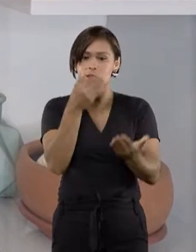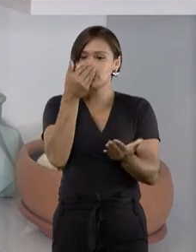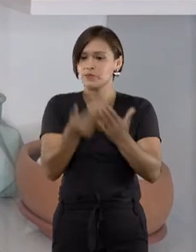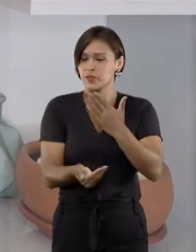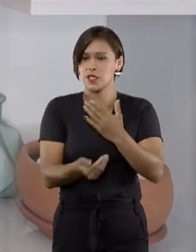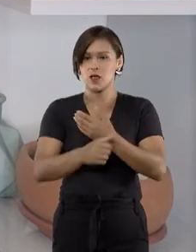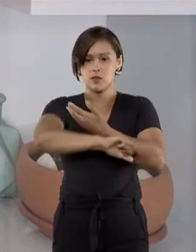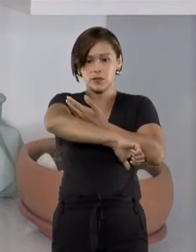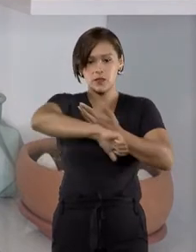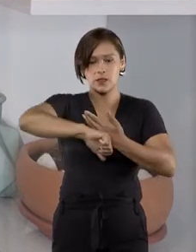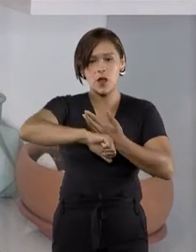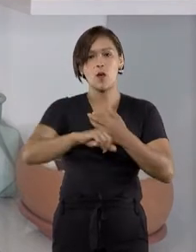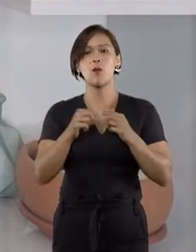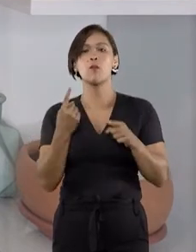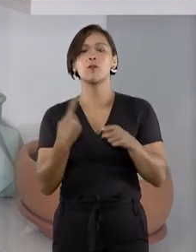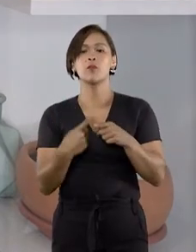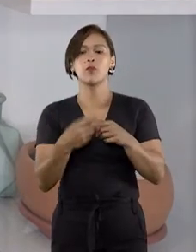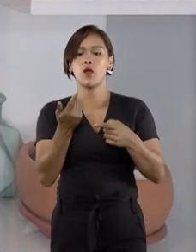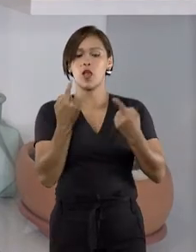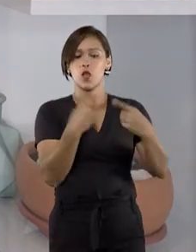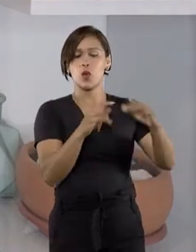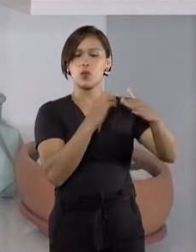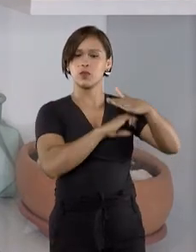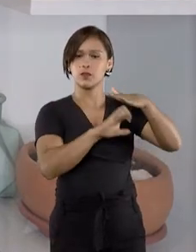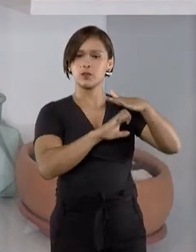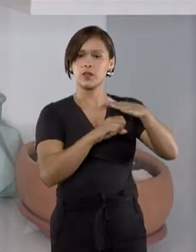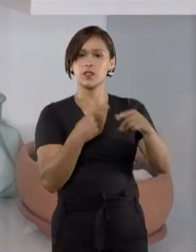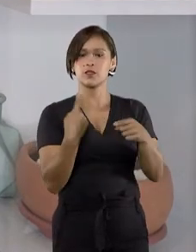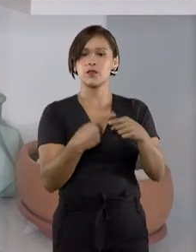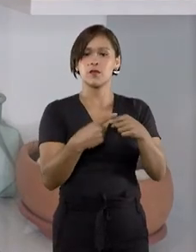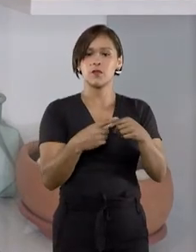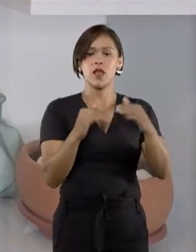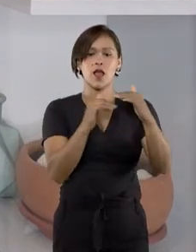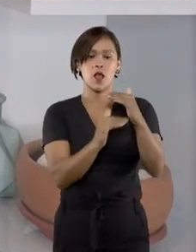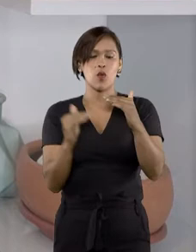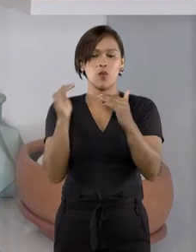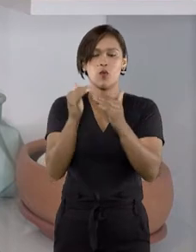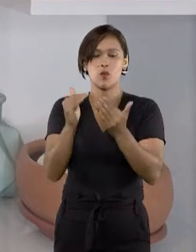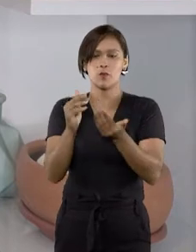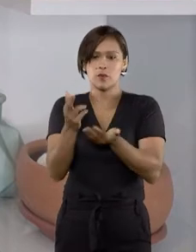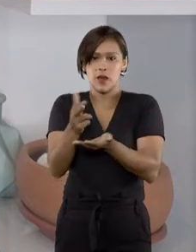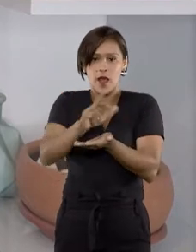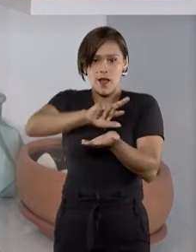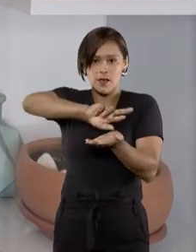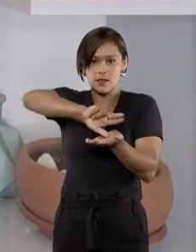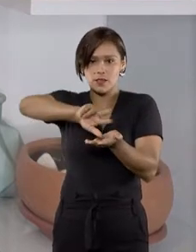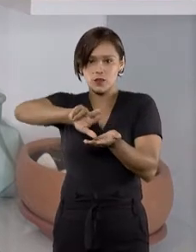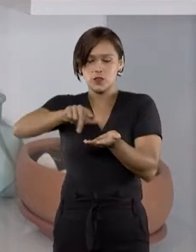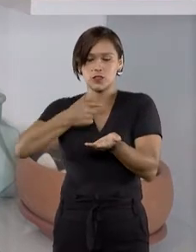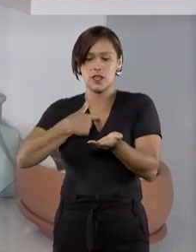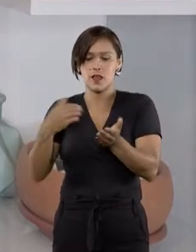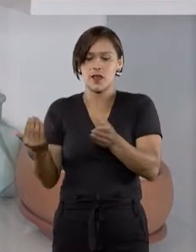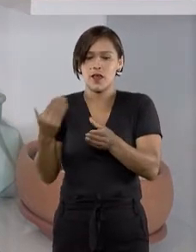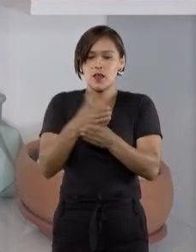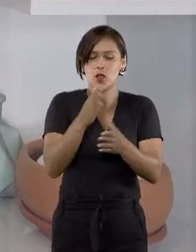indenização por danos morais e materiais contra a operadora após ela se negar a cobrir a cirurgia. O consumidor entrou então com embargos de